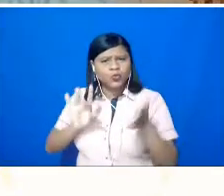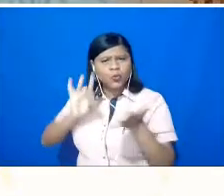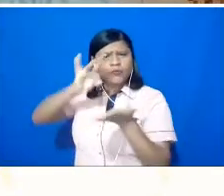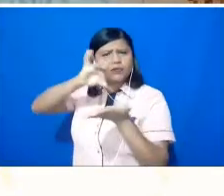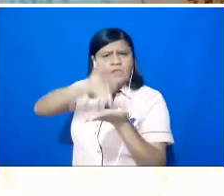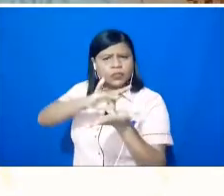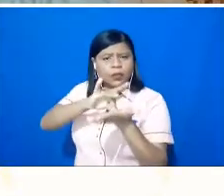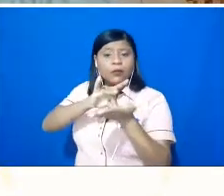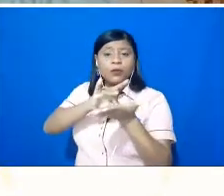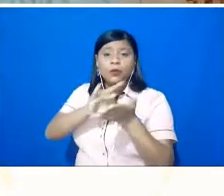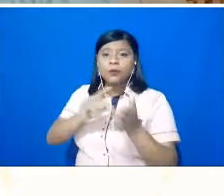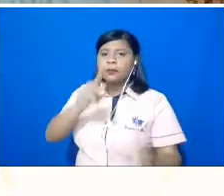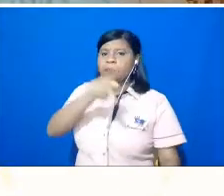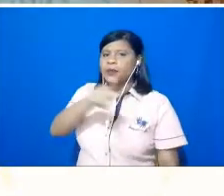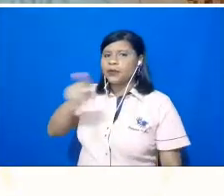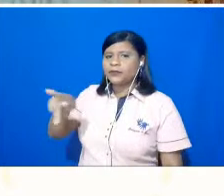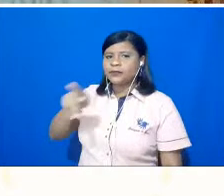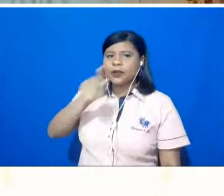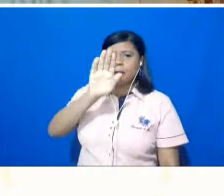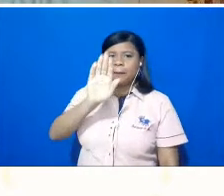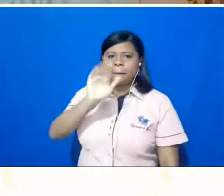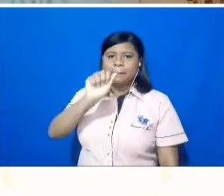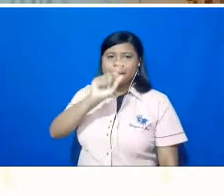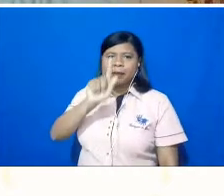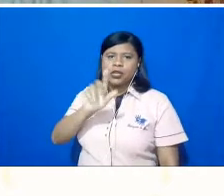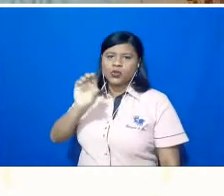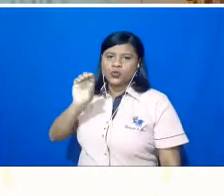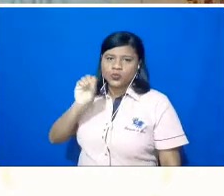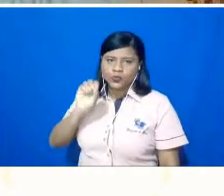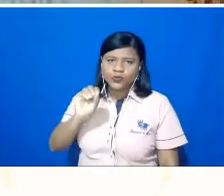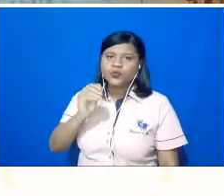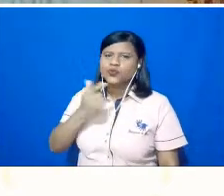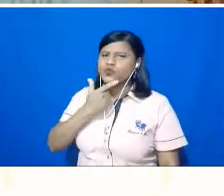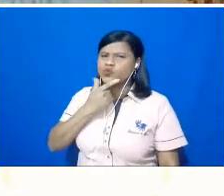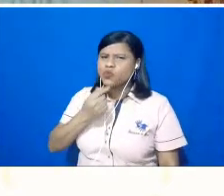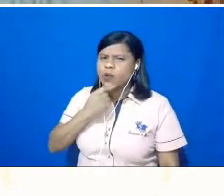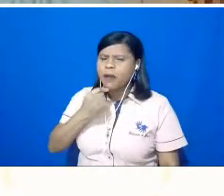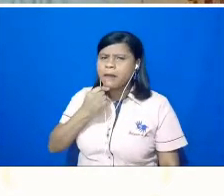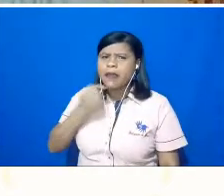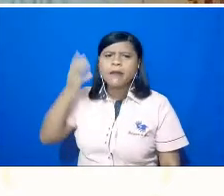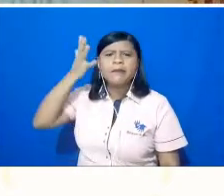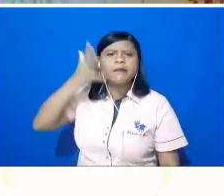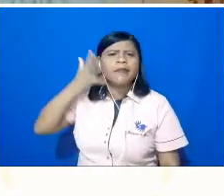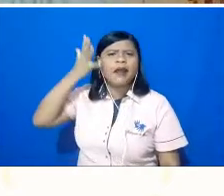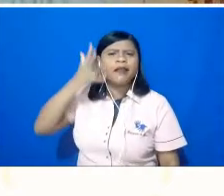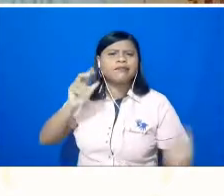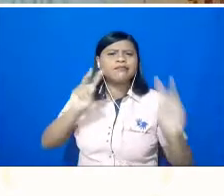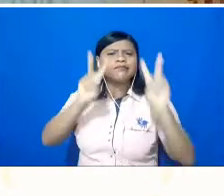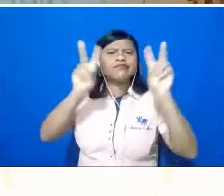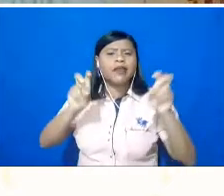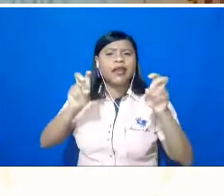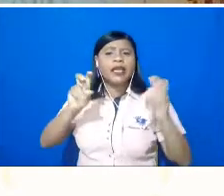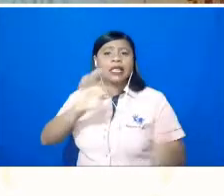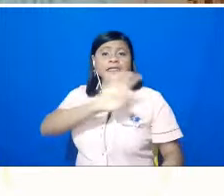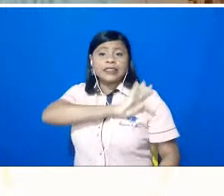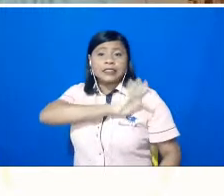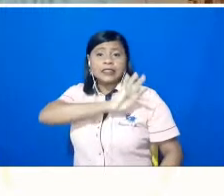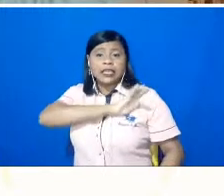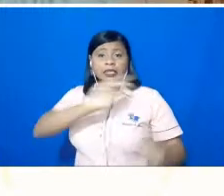professor Basso, com a palestra de técnico e de humano,